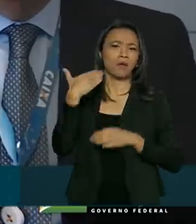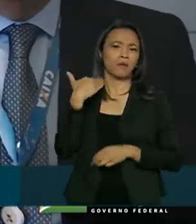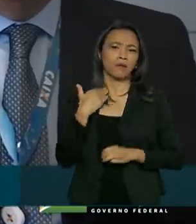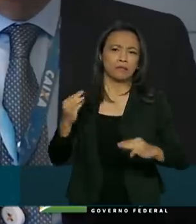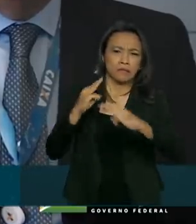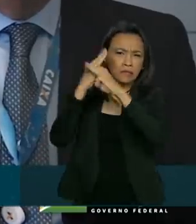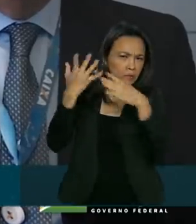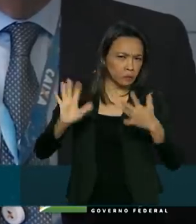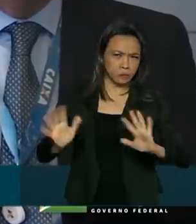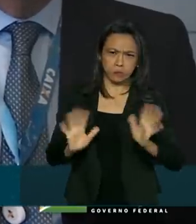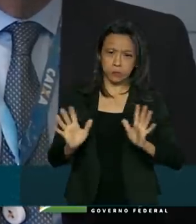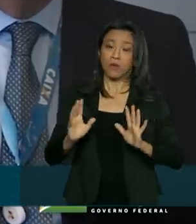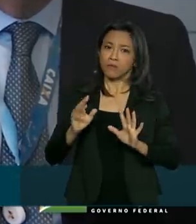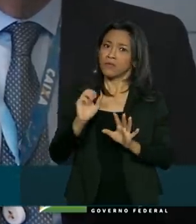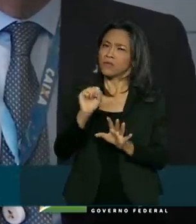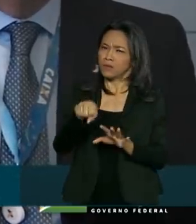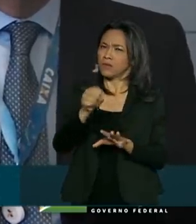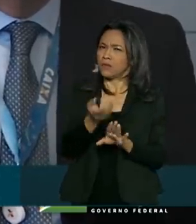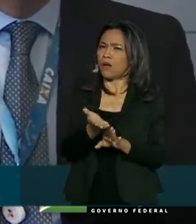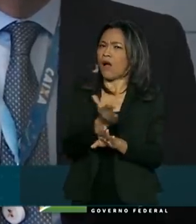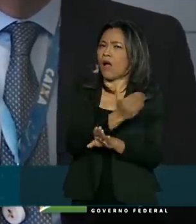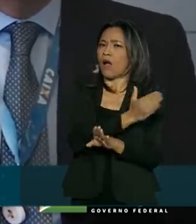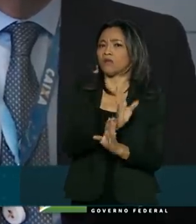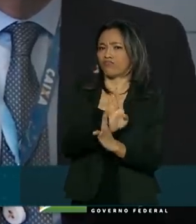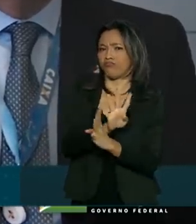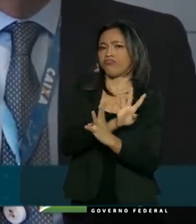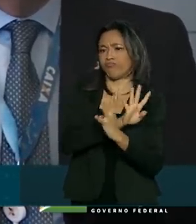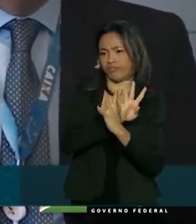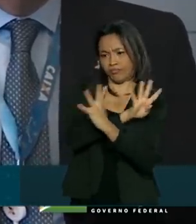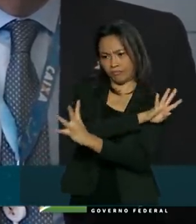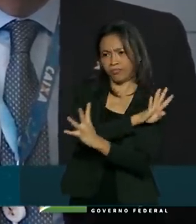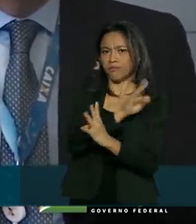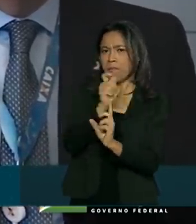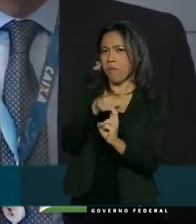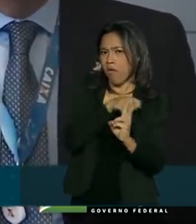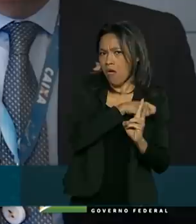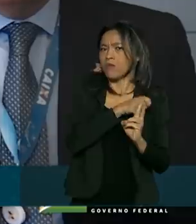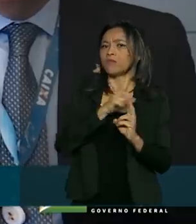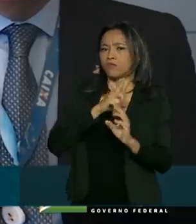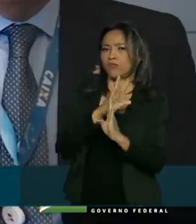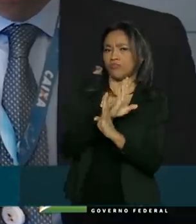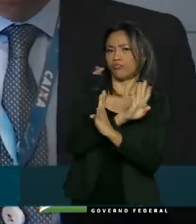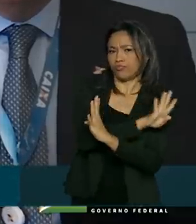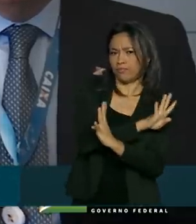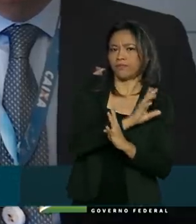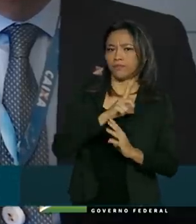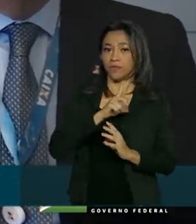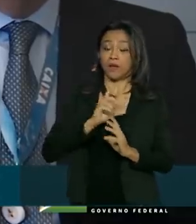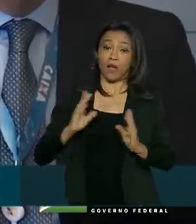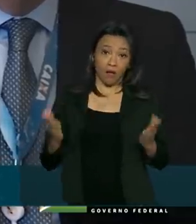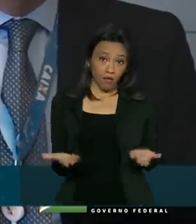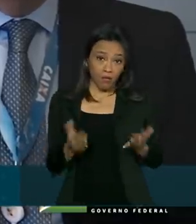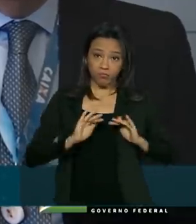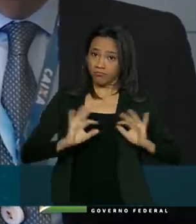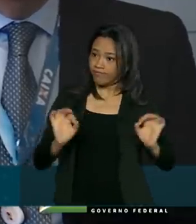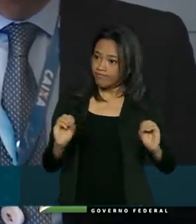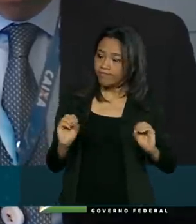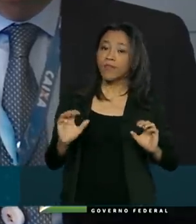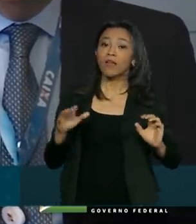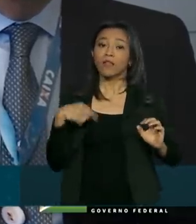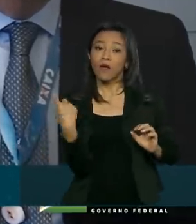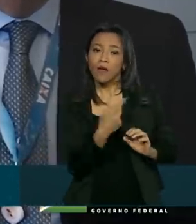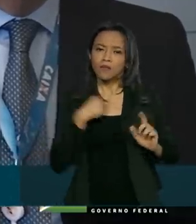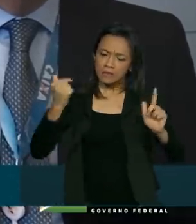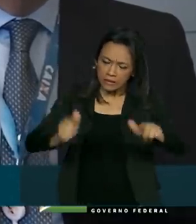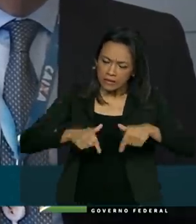aconteceu sim durante alguns dias, há um mês atrás. E que nós, aqui na Caixa Econômica Federal, trabalhamos